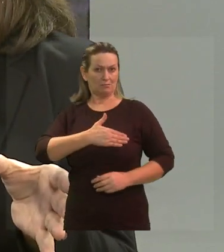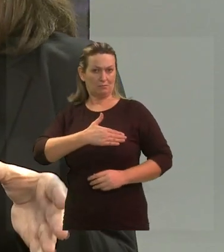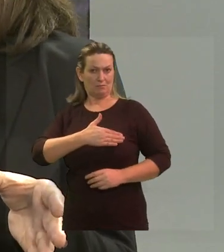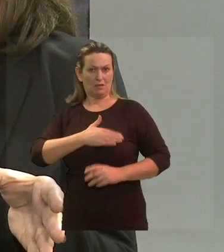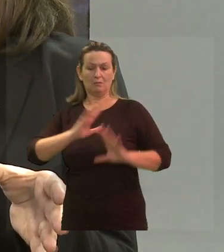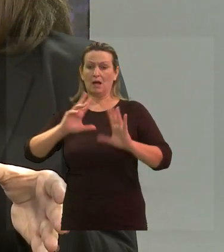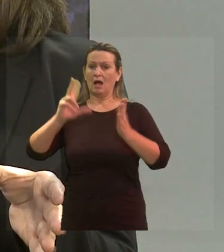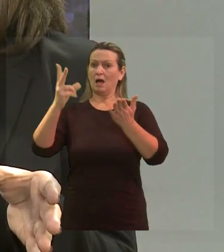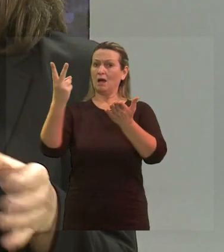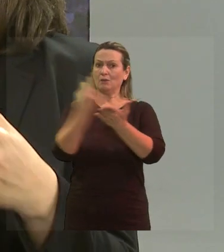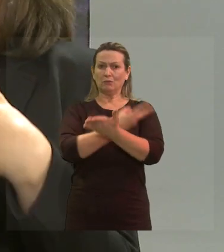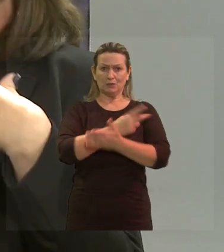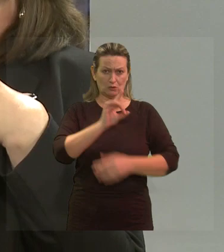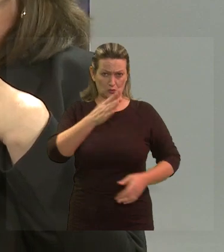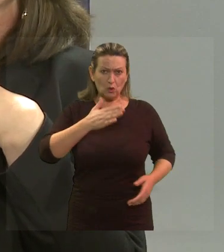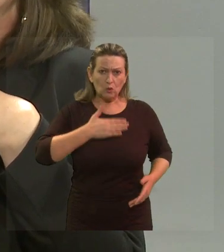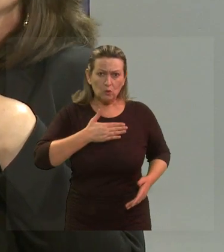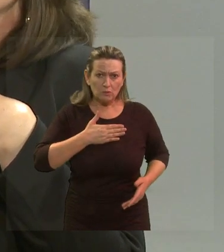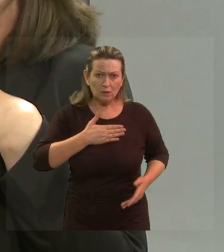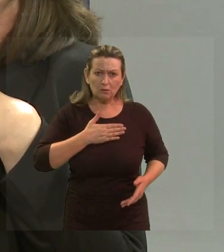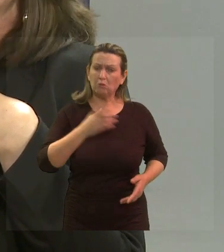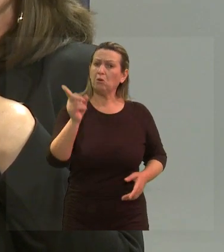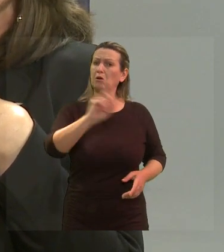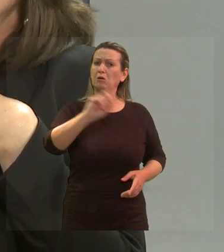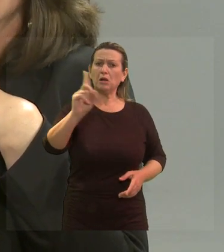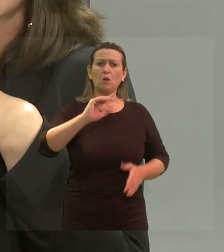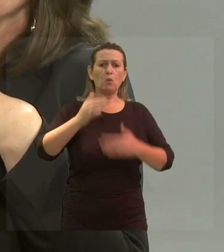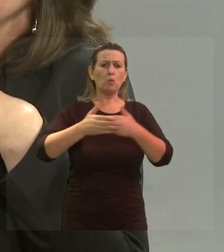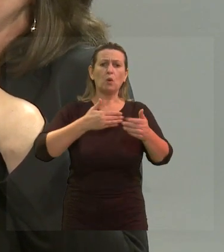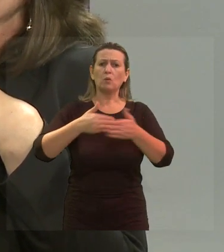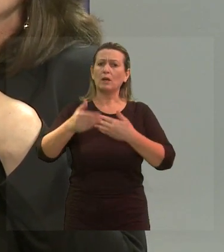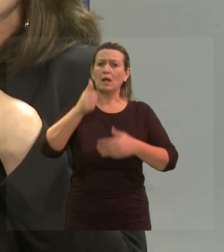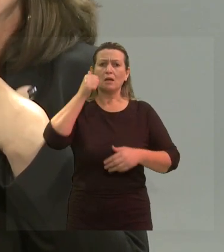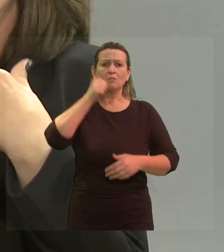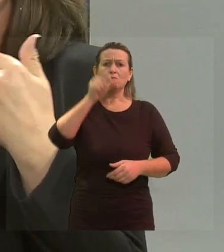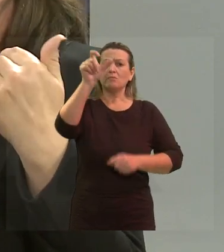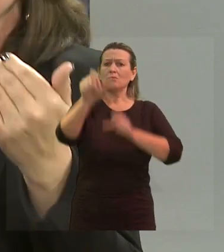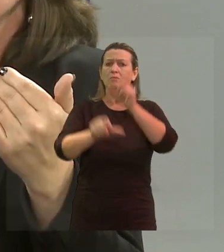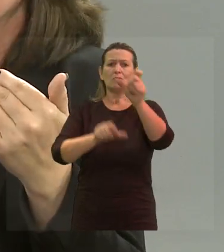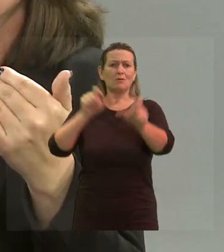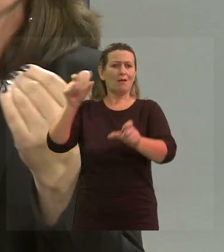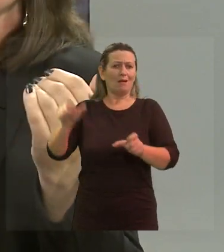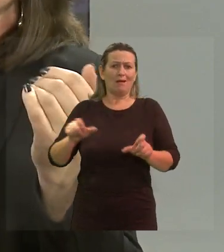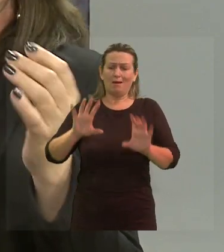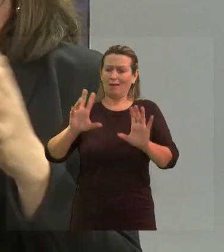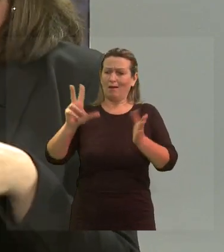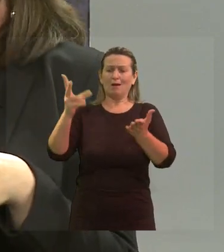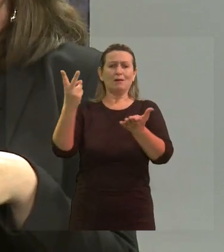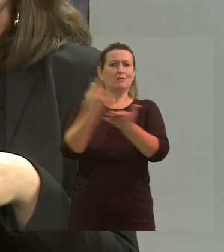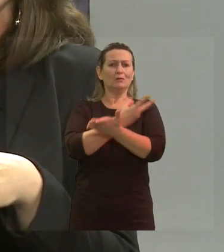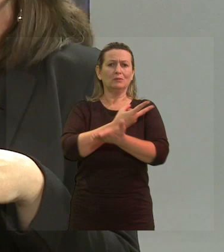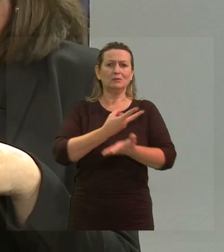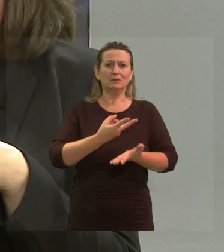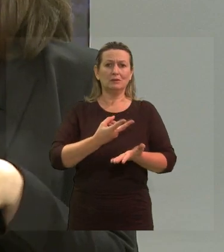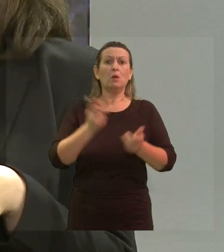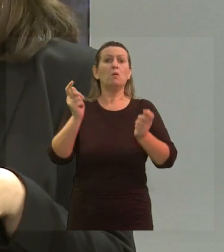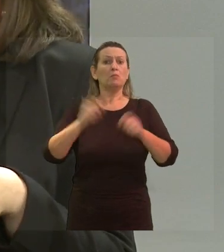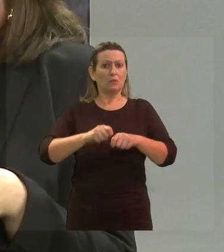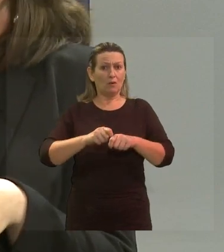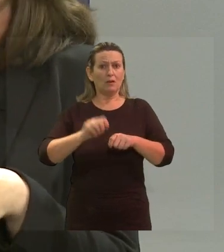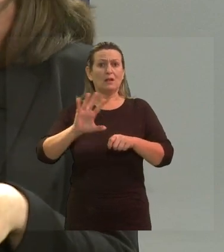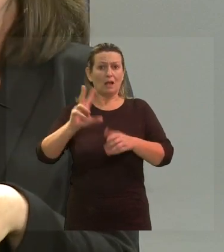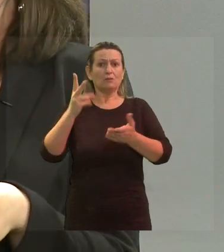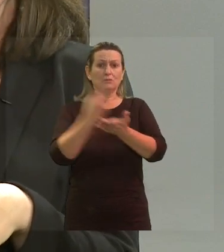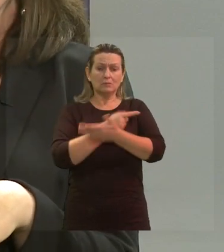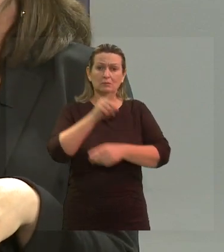com, não aconteceu só comigo, pode acontecer com qualquer mulher, quando você olha a outra mulher que teve câncer de mama, você acaba tendo que refletir que isso pode acontecer